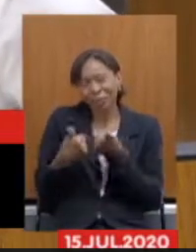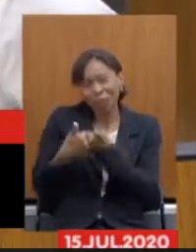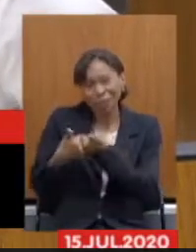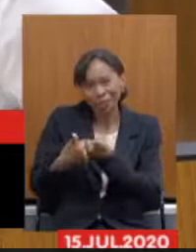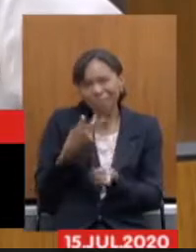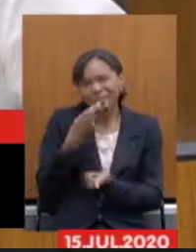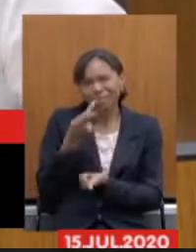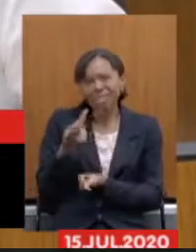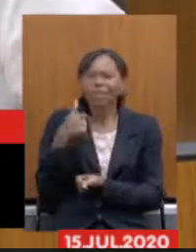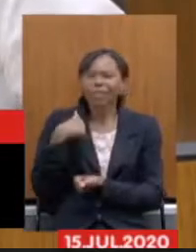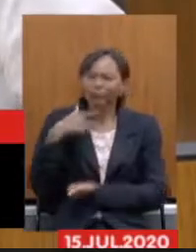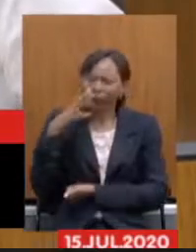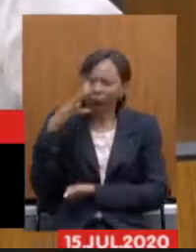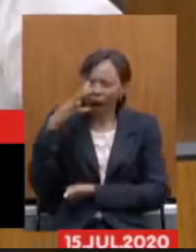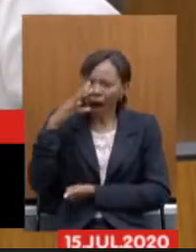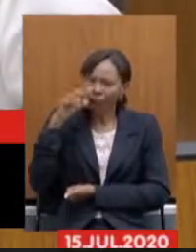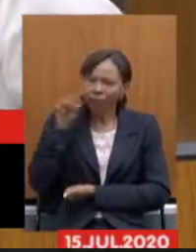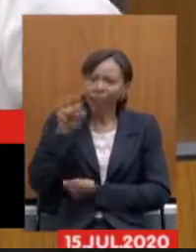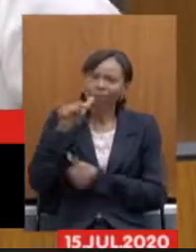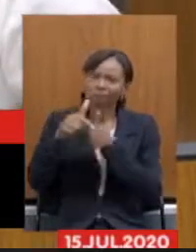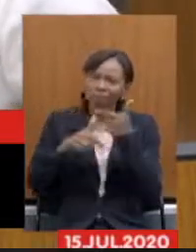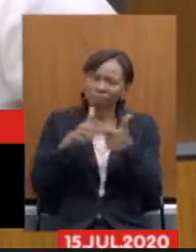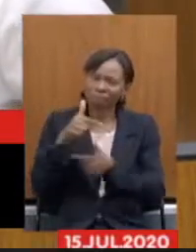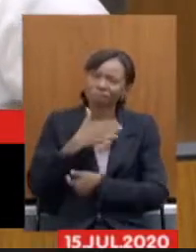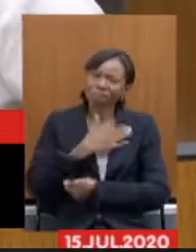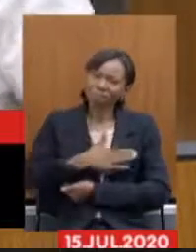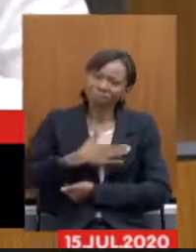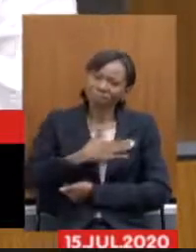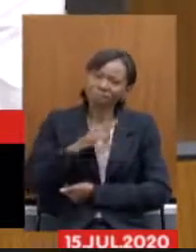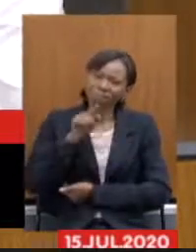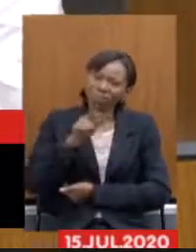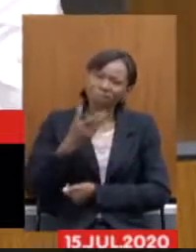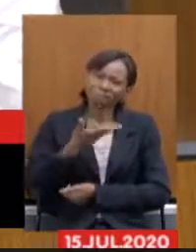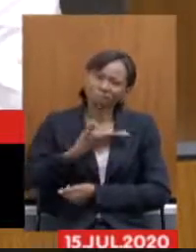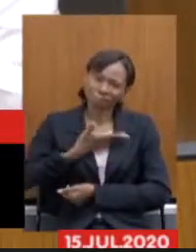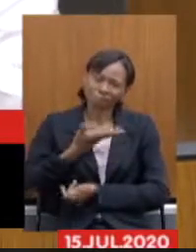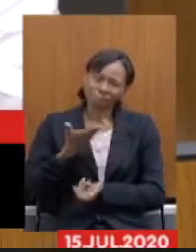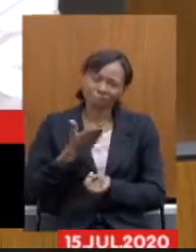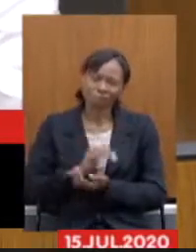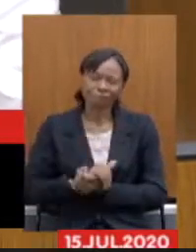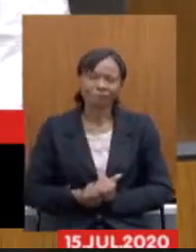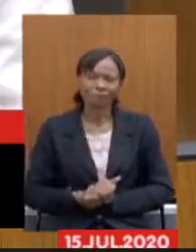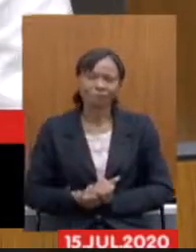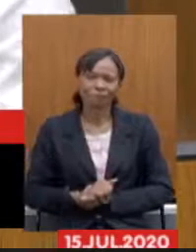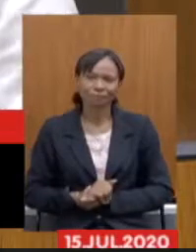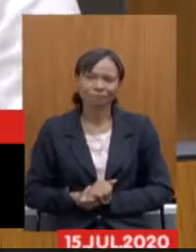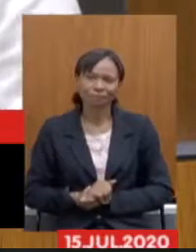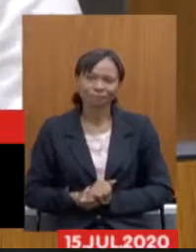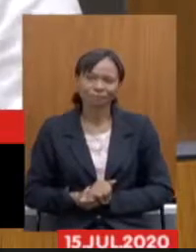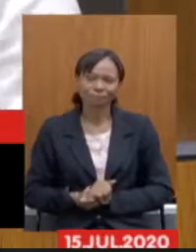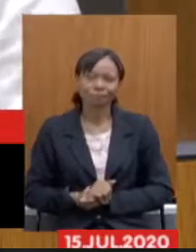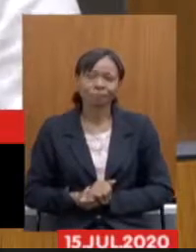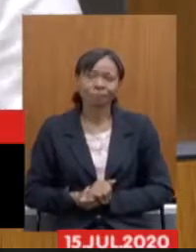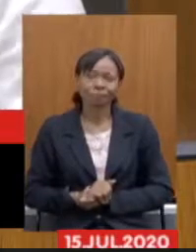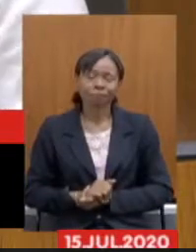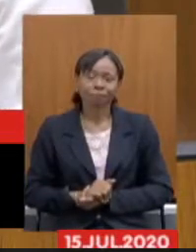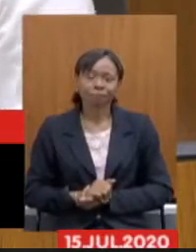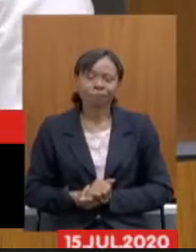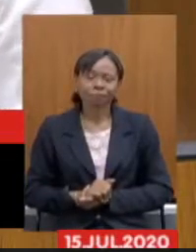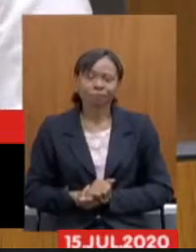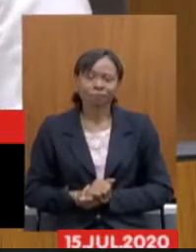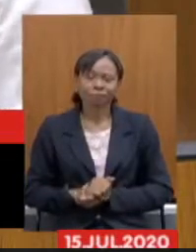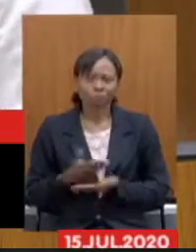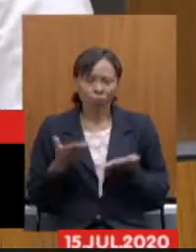tanto que admiro seu trabalho tanto que gosto de você como amigo é a importância desse